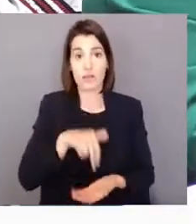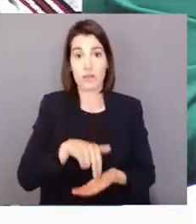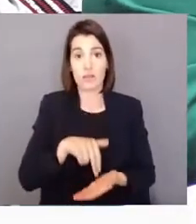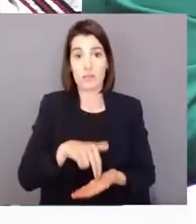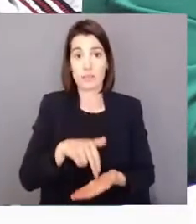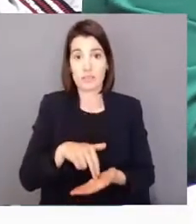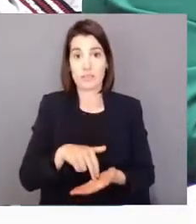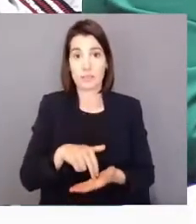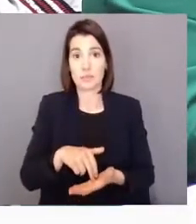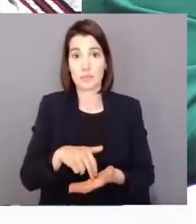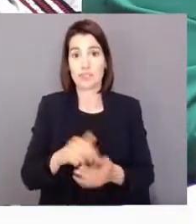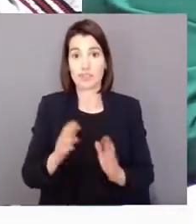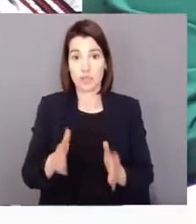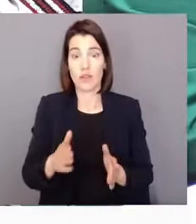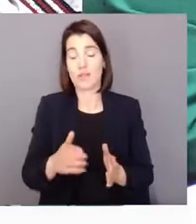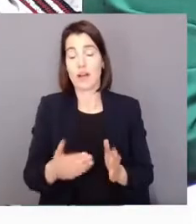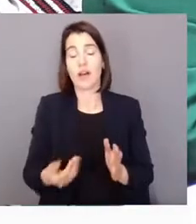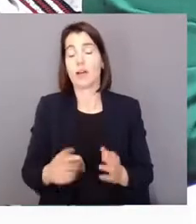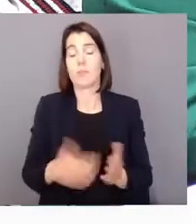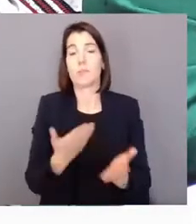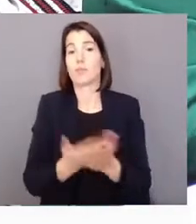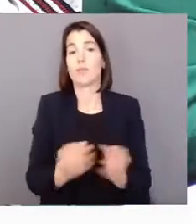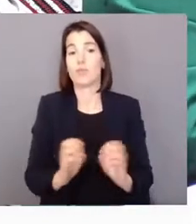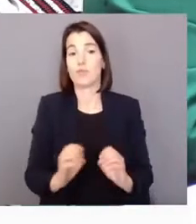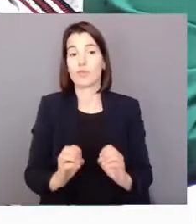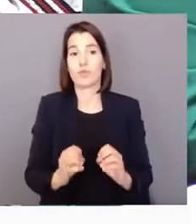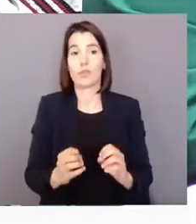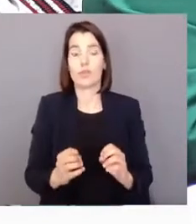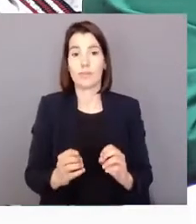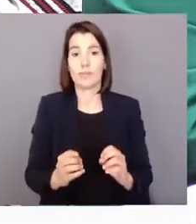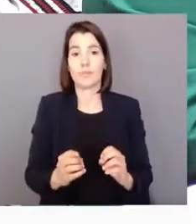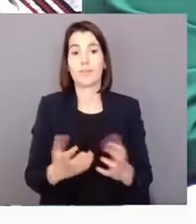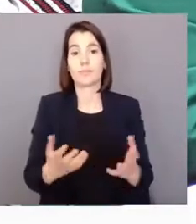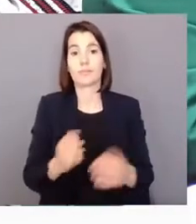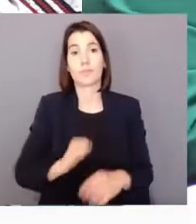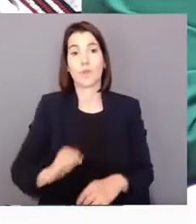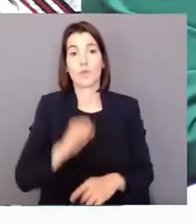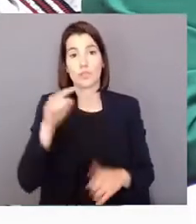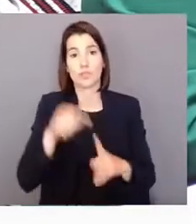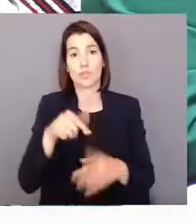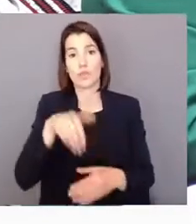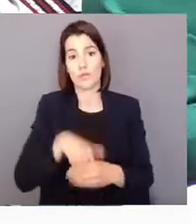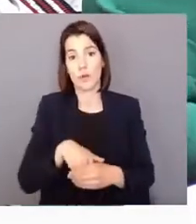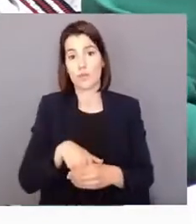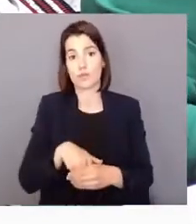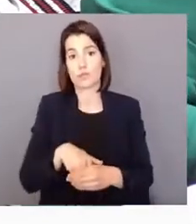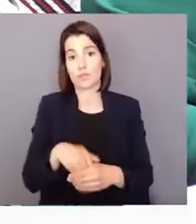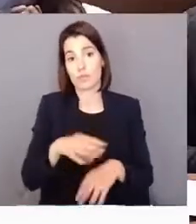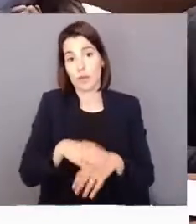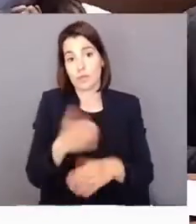este ponto 2. E, portanto, a nossa o nosso sentido de voto justifica-se por isto. Disse-se. Obrigado.